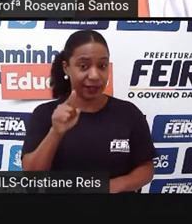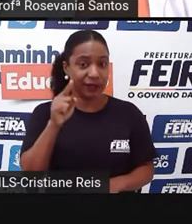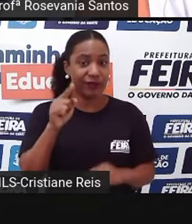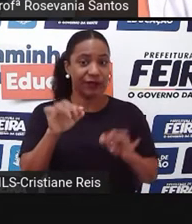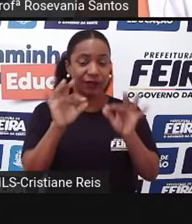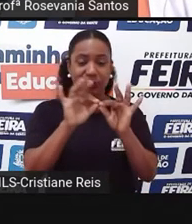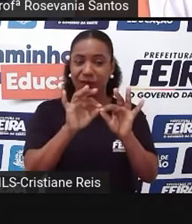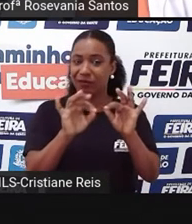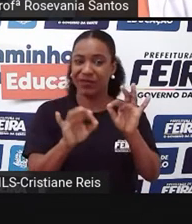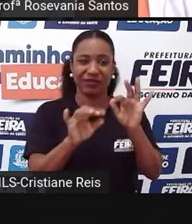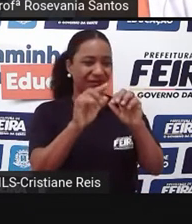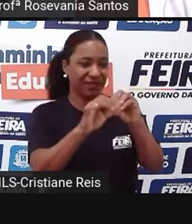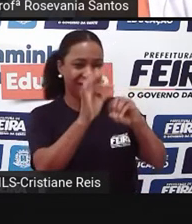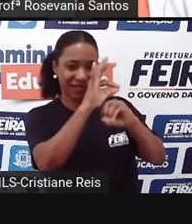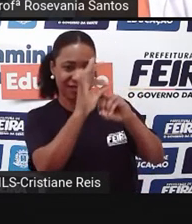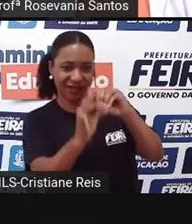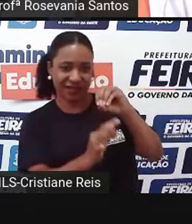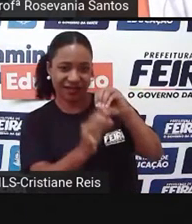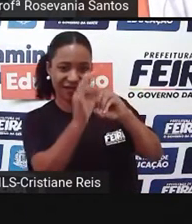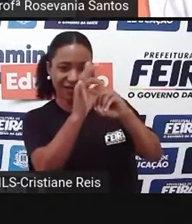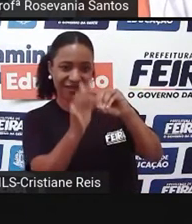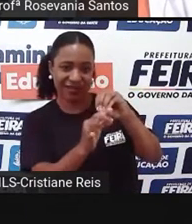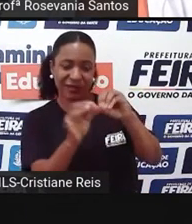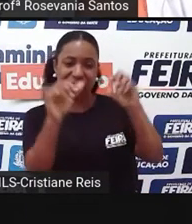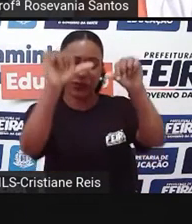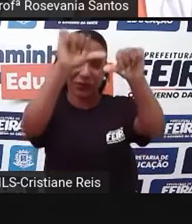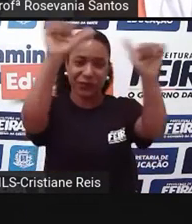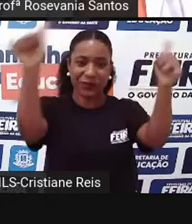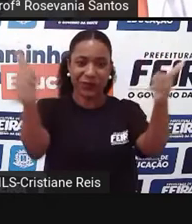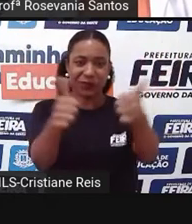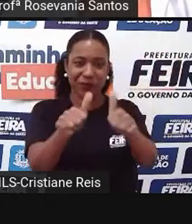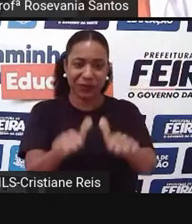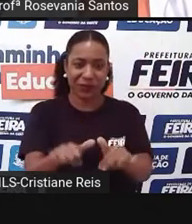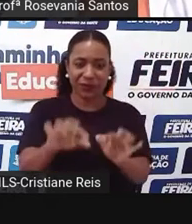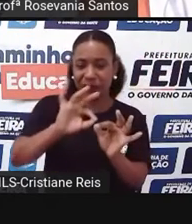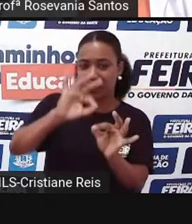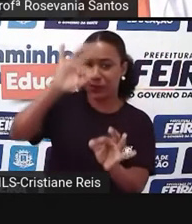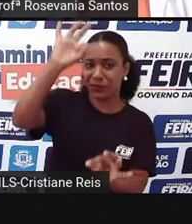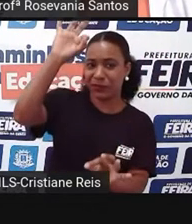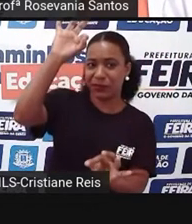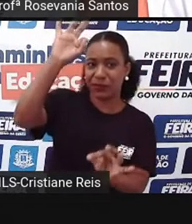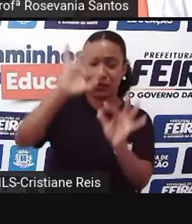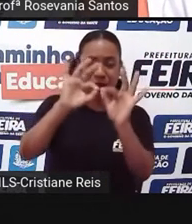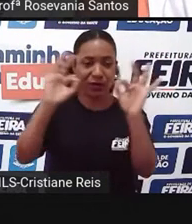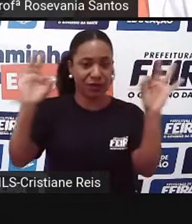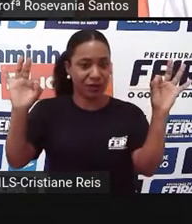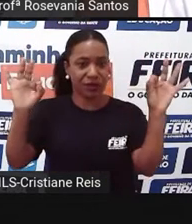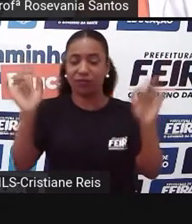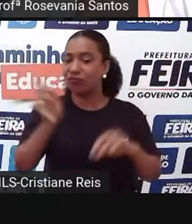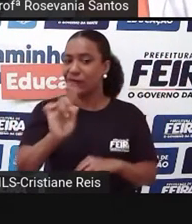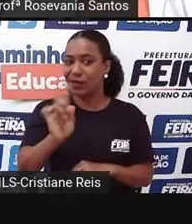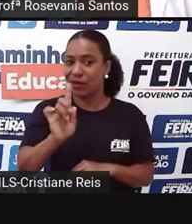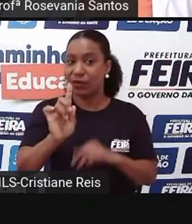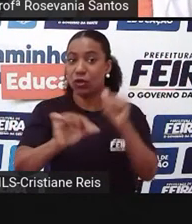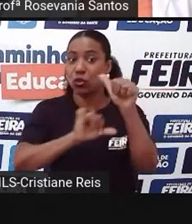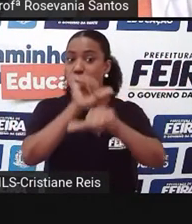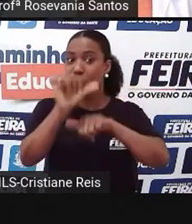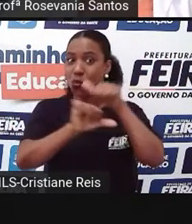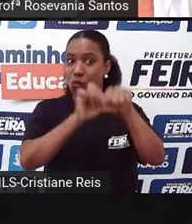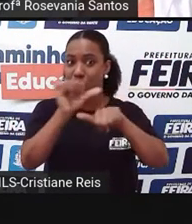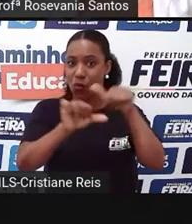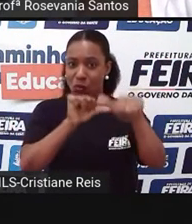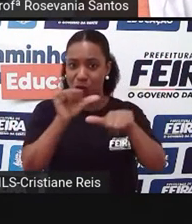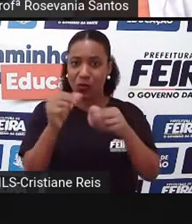desprezou esse nível altimétrico, ele levou em consideração sete conjuntos de planaltos e três planícies que até